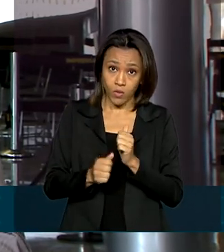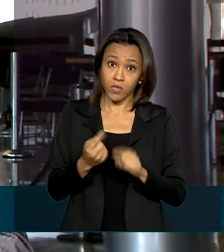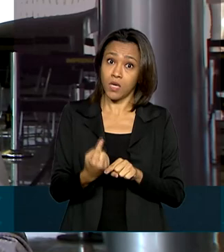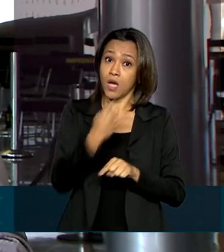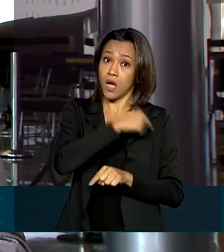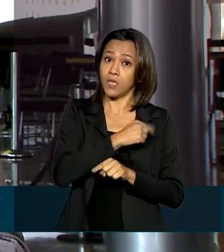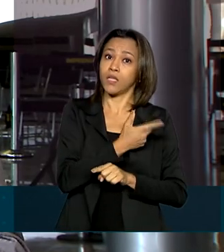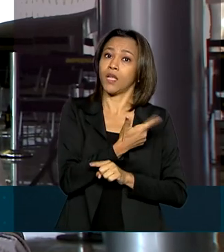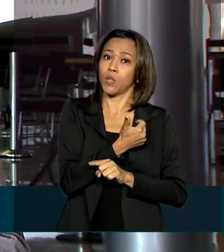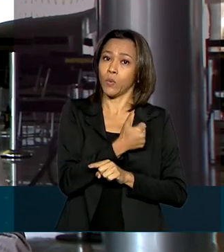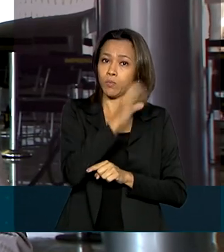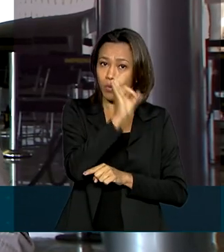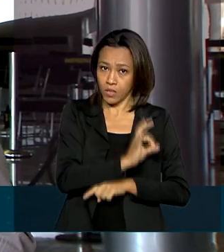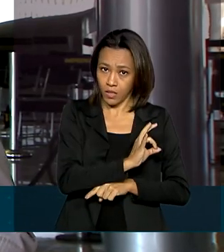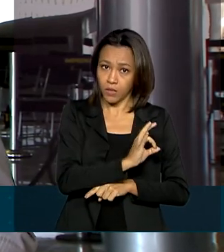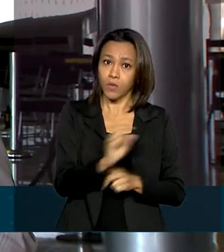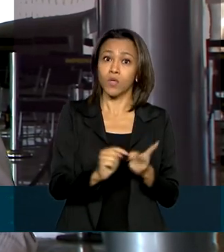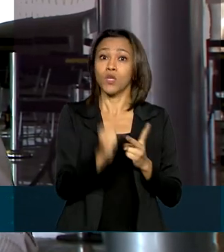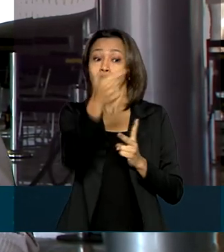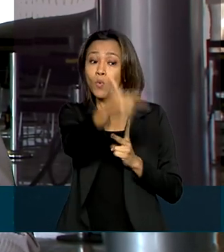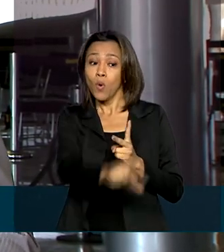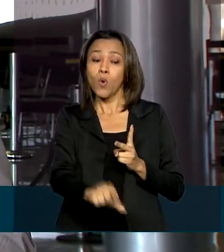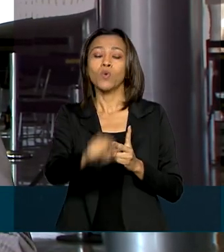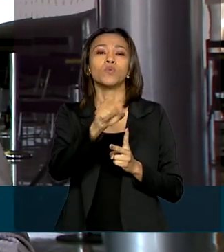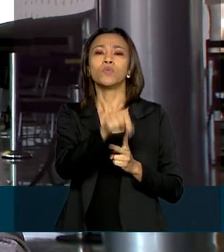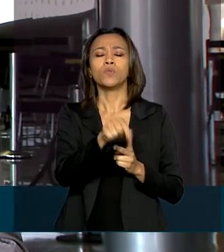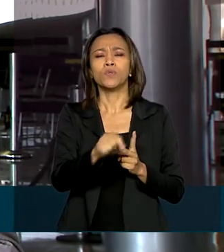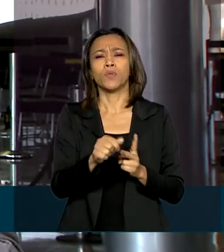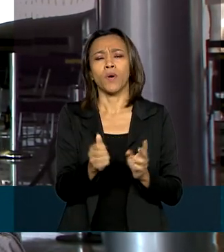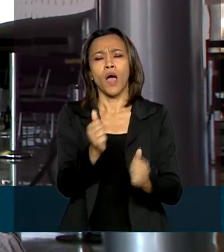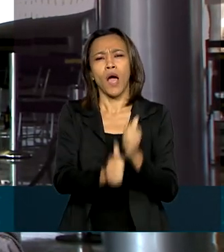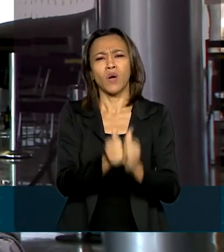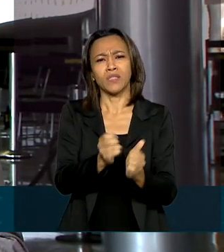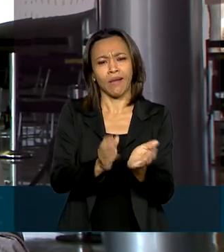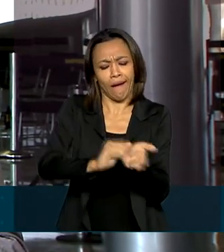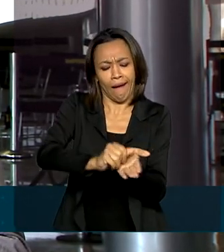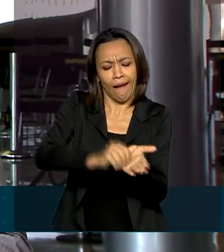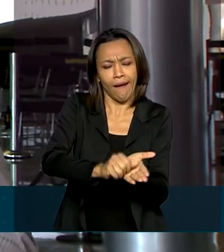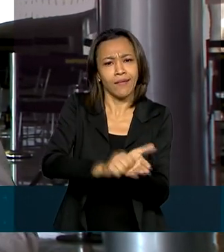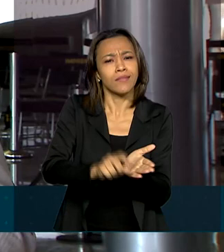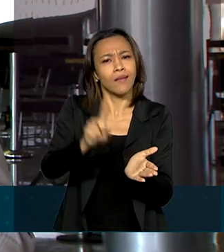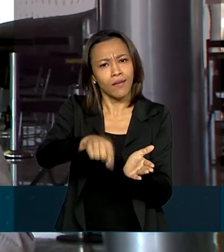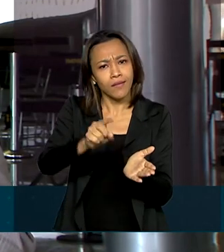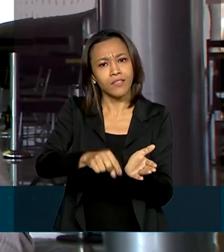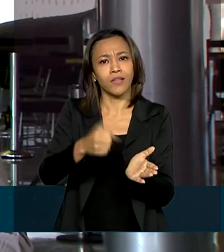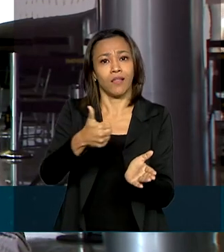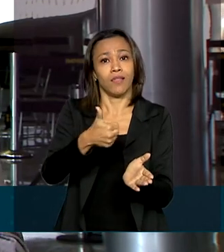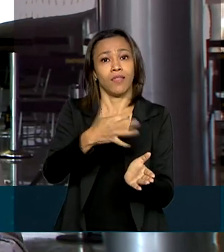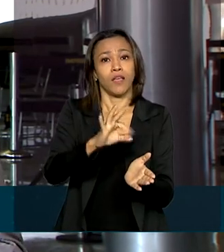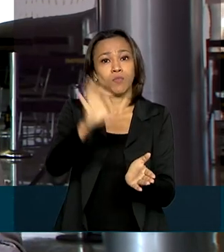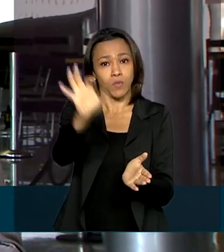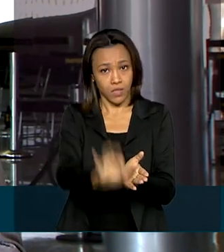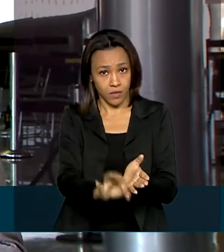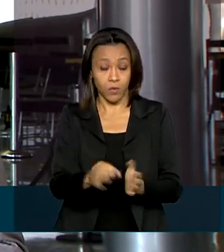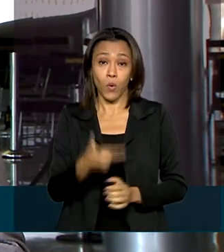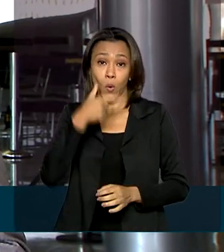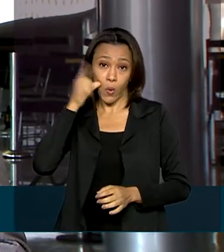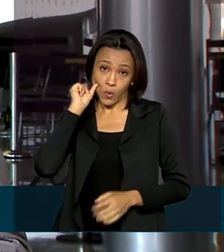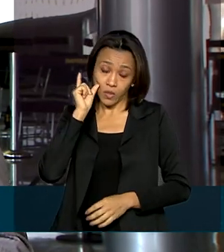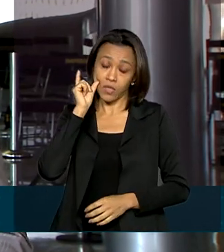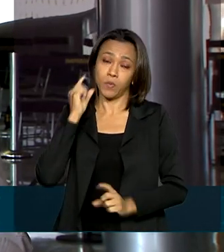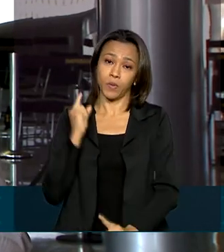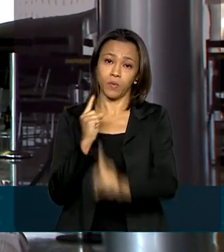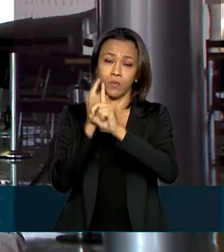uma tarifa de 12%, quanto para o arroz em casca, que tinha tarifa de 10%. Ontem, após o encontro com o presidente Jair